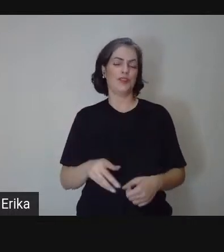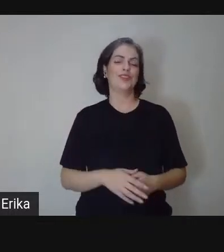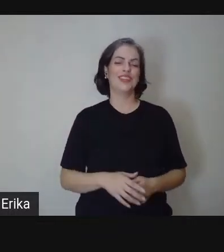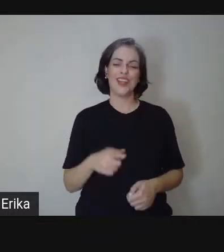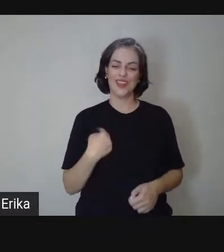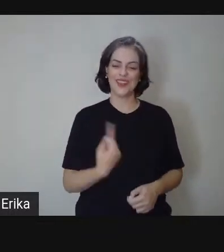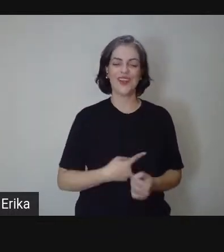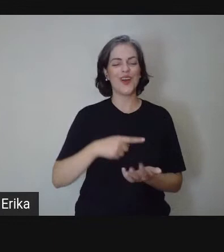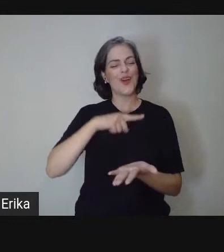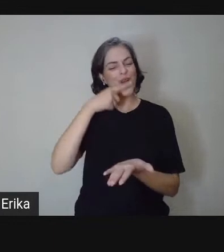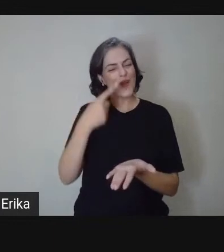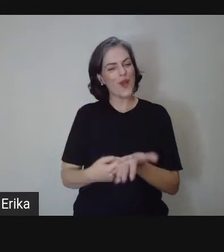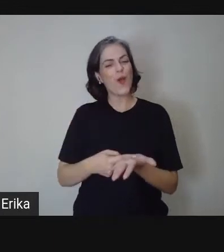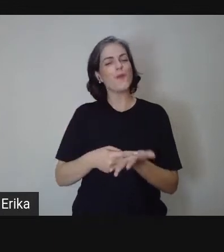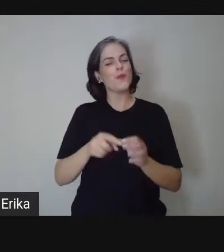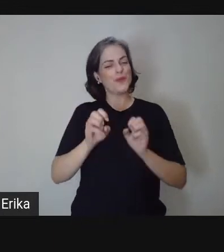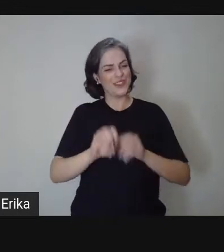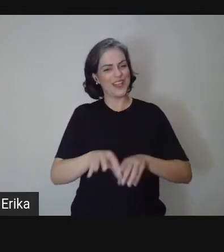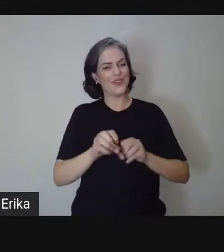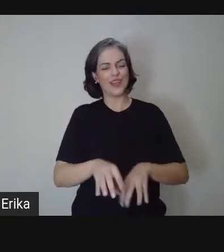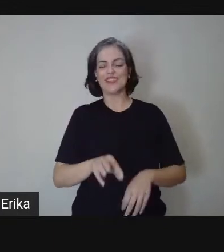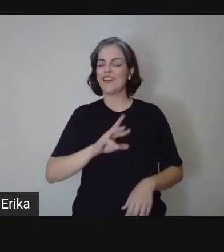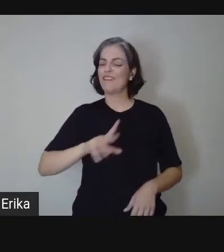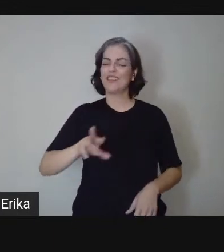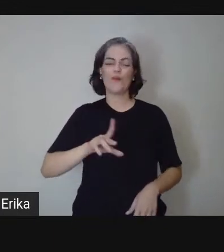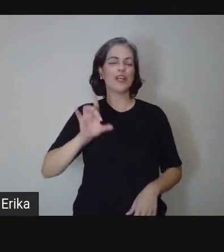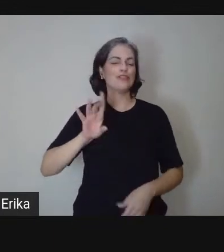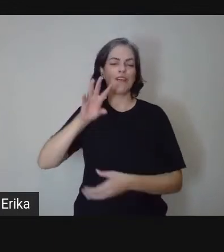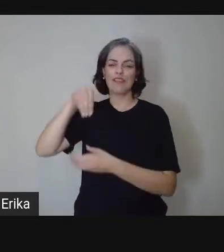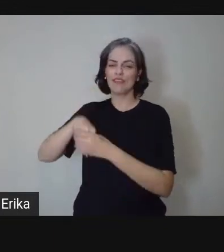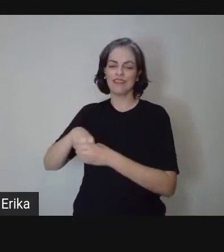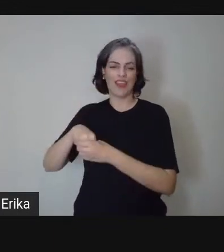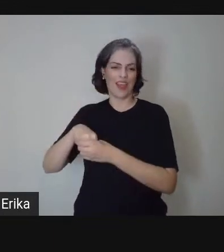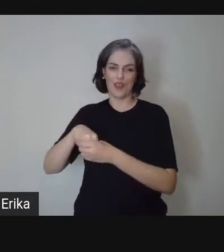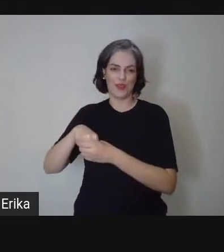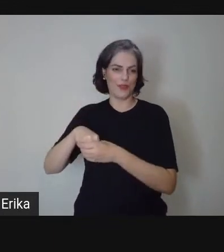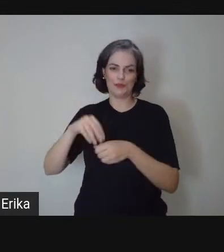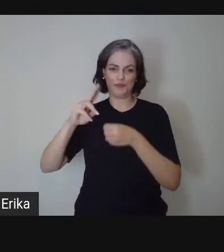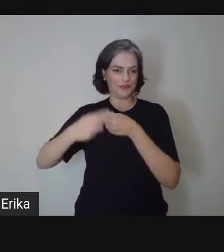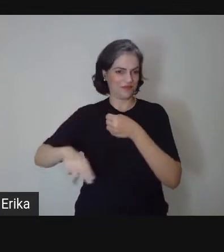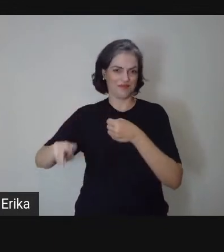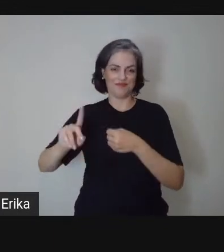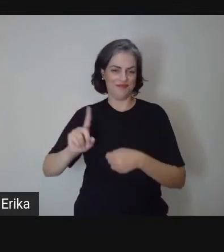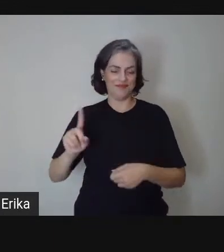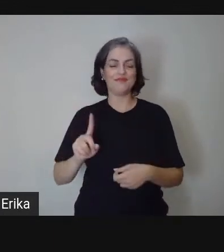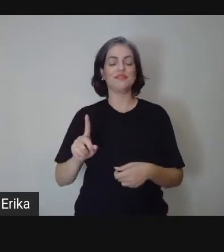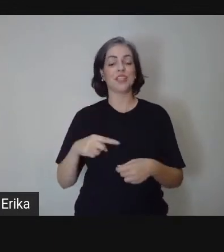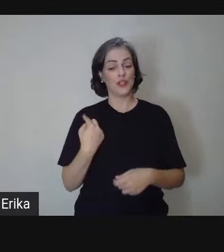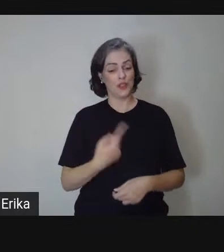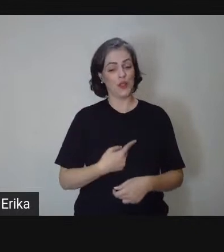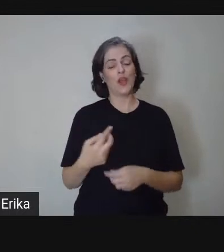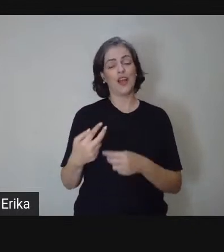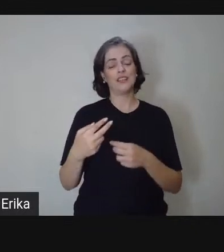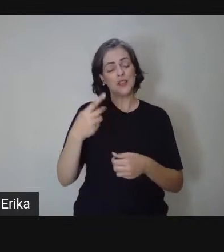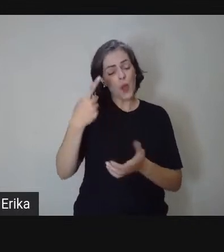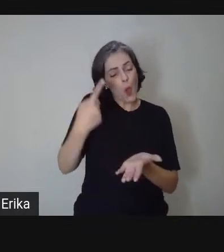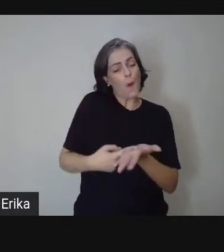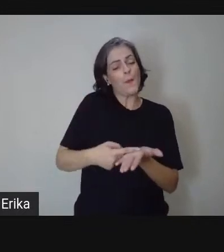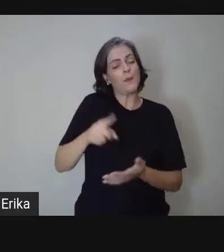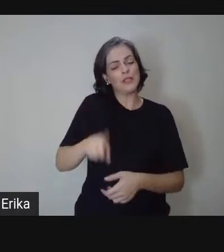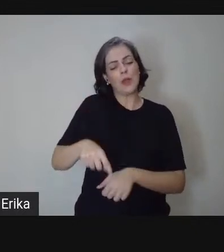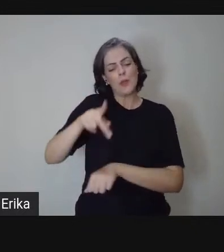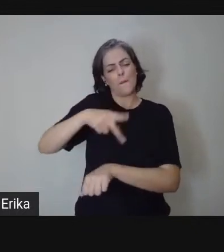compromisso com a educação vai além do espaço da Universidade Federal do Espírito Santo. O nosso compromisso é com a nação